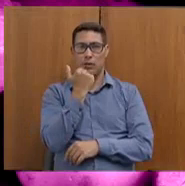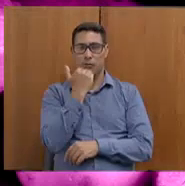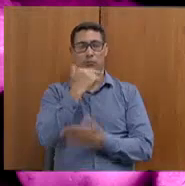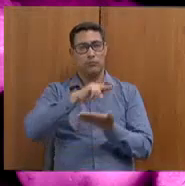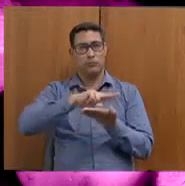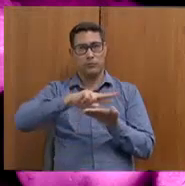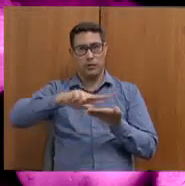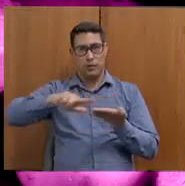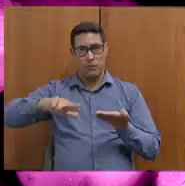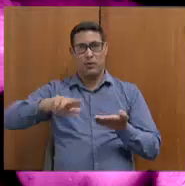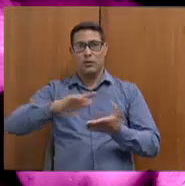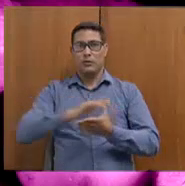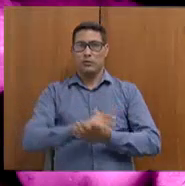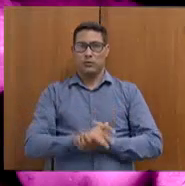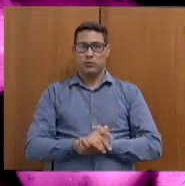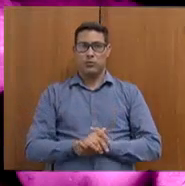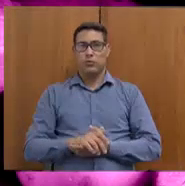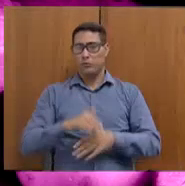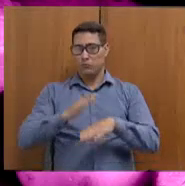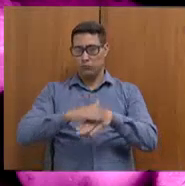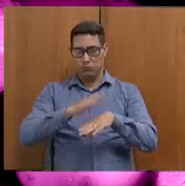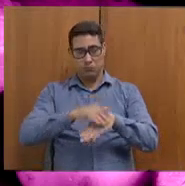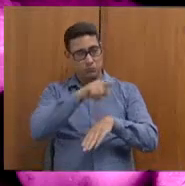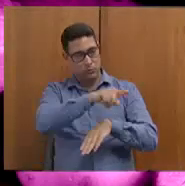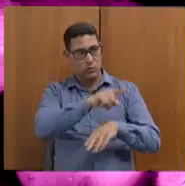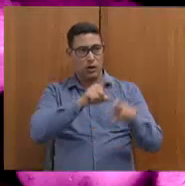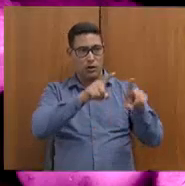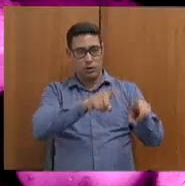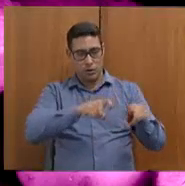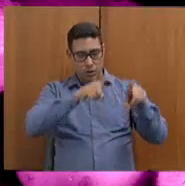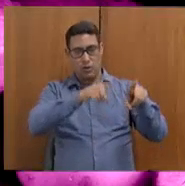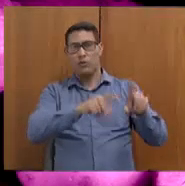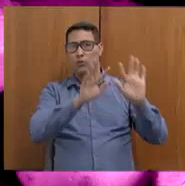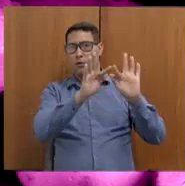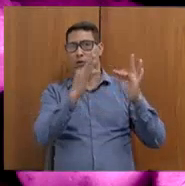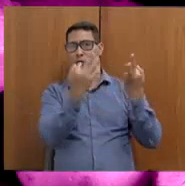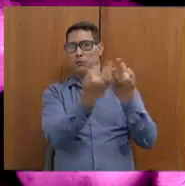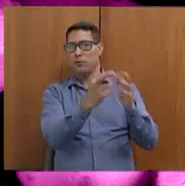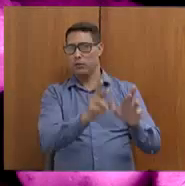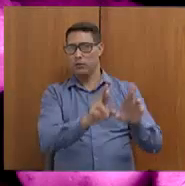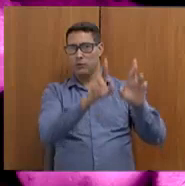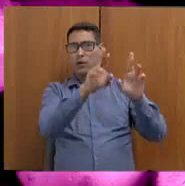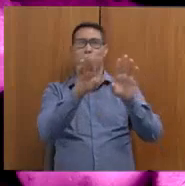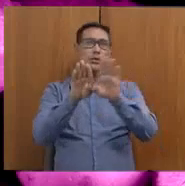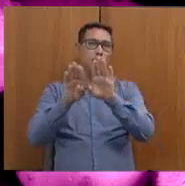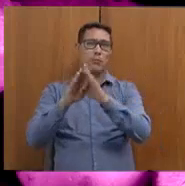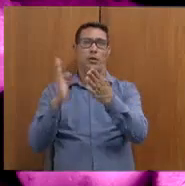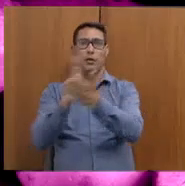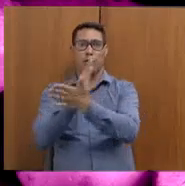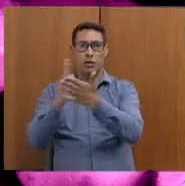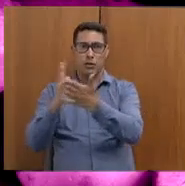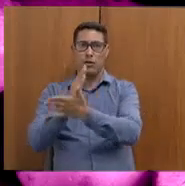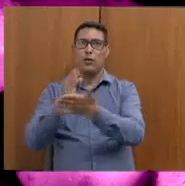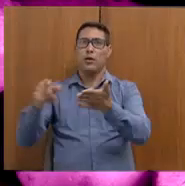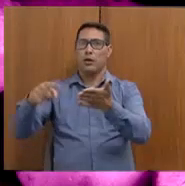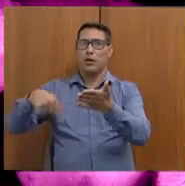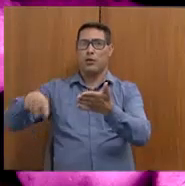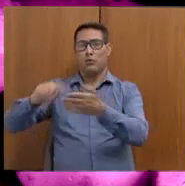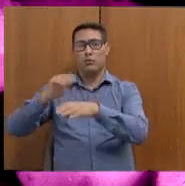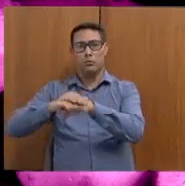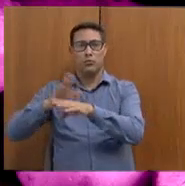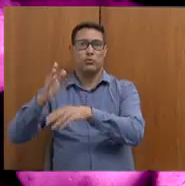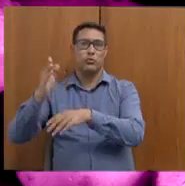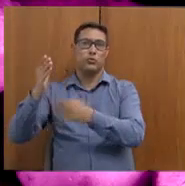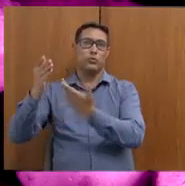consegue, com a agricultura familiar e com também todos os supermercados, aproveitar todo aquele alimento